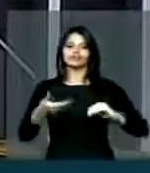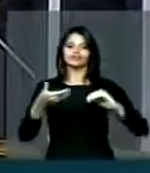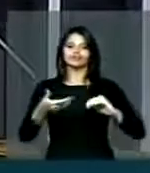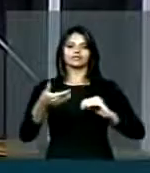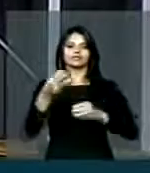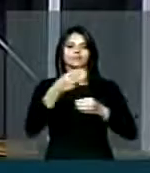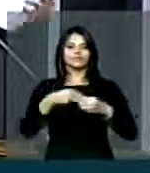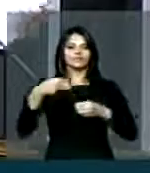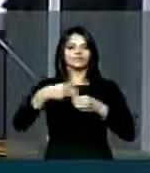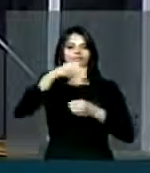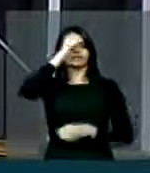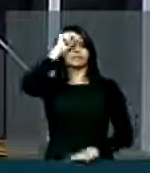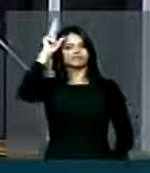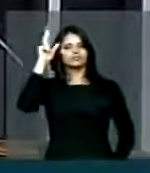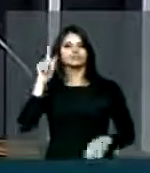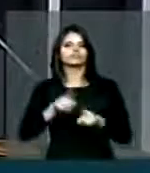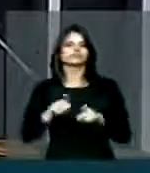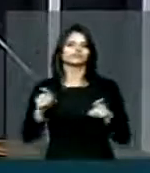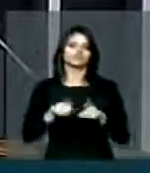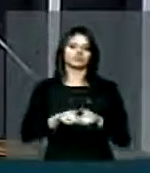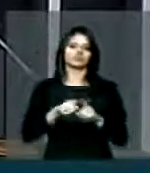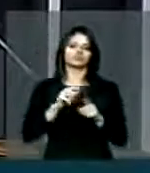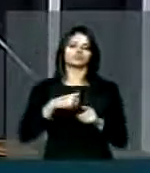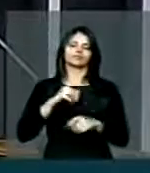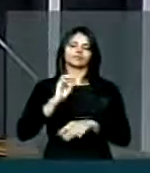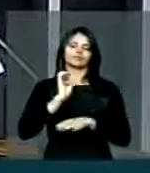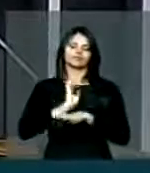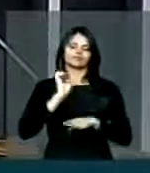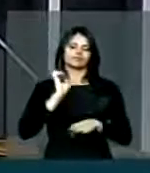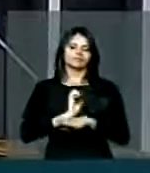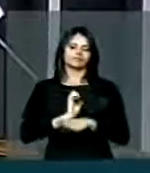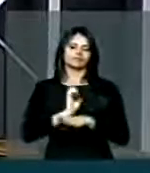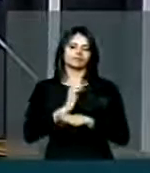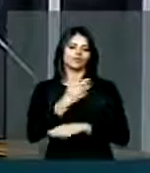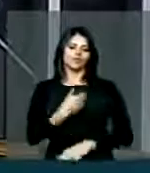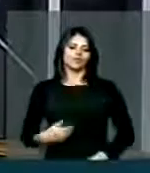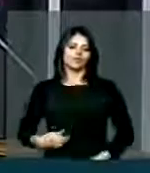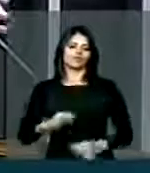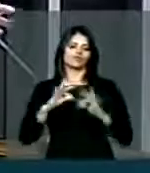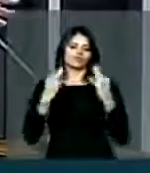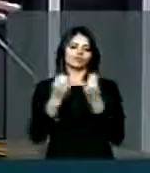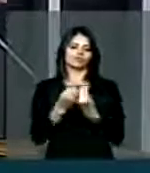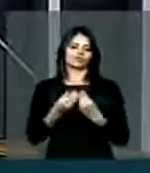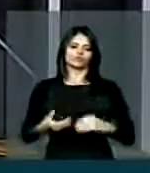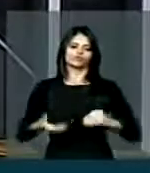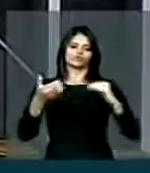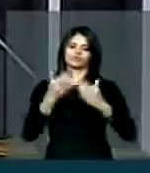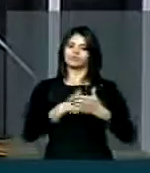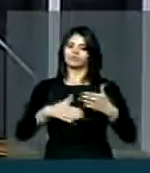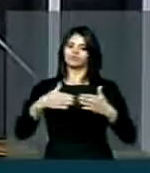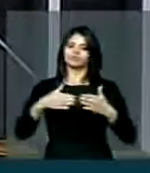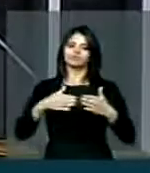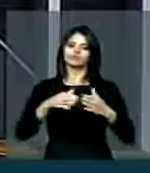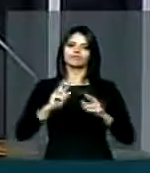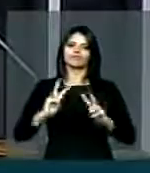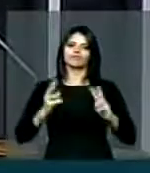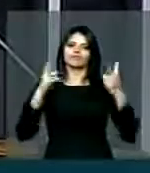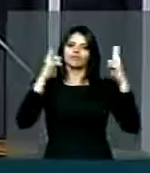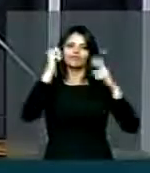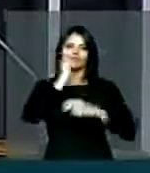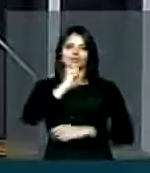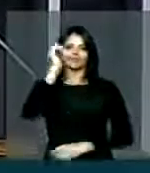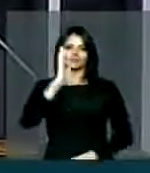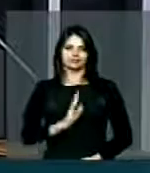nos municípios, quer nas prefeituras, nos governos dos estados, no Congresso Nacional. Viva a mulher